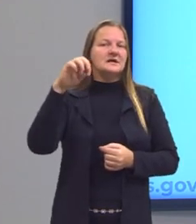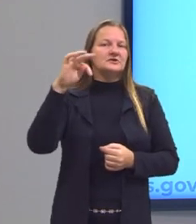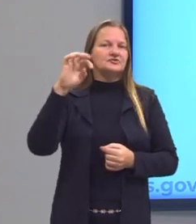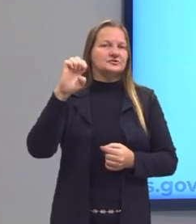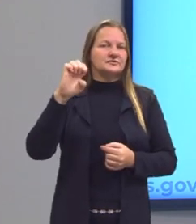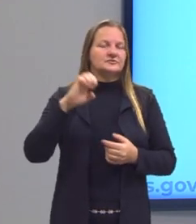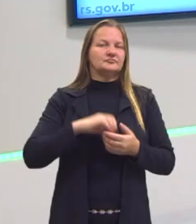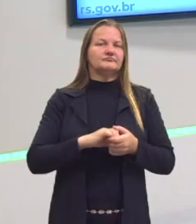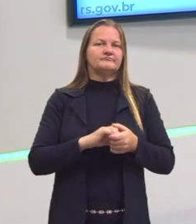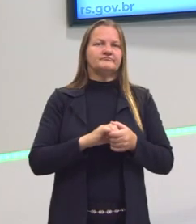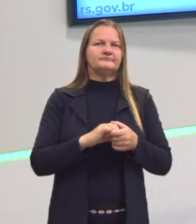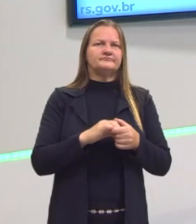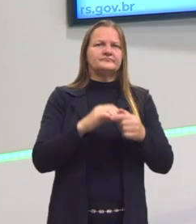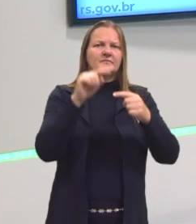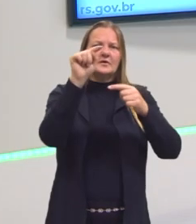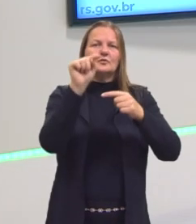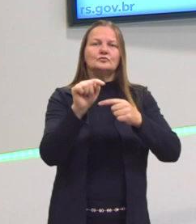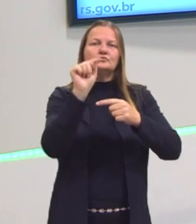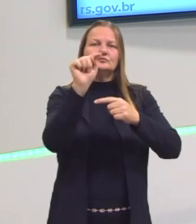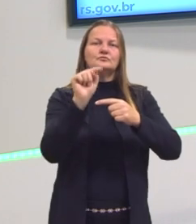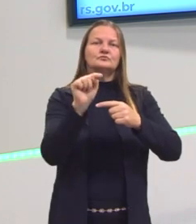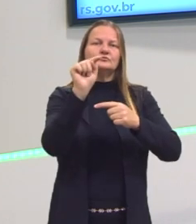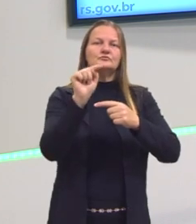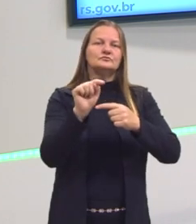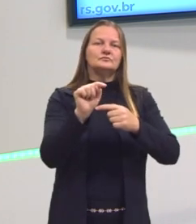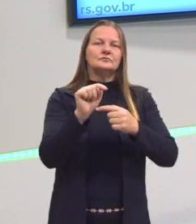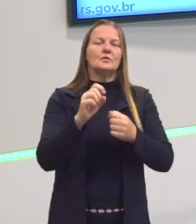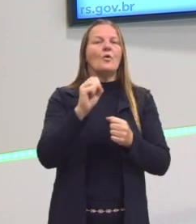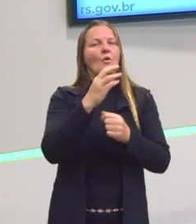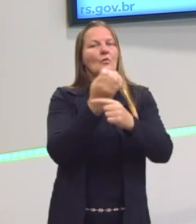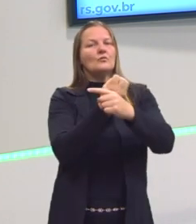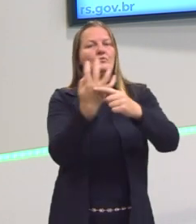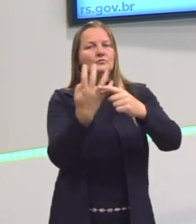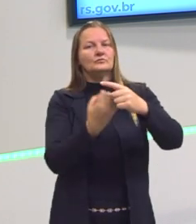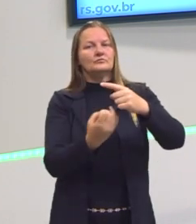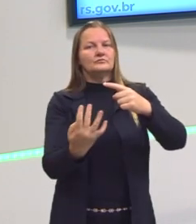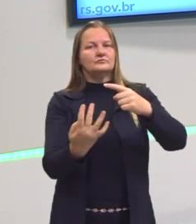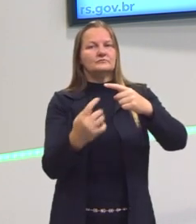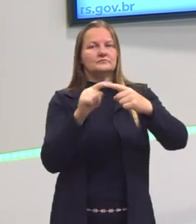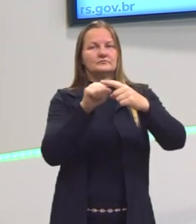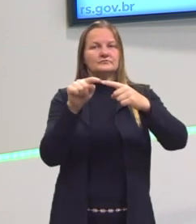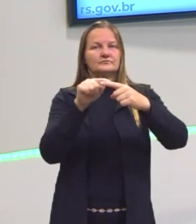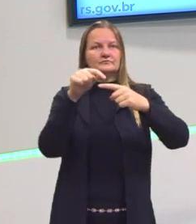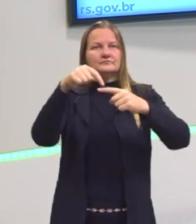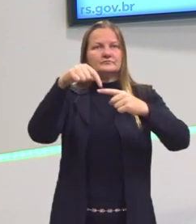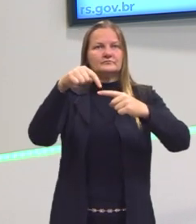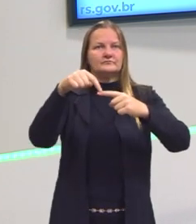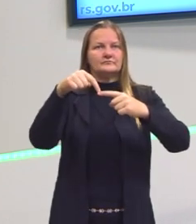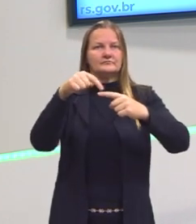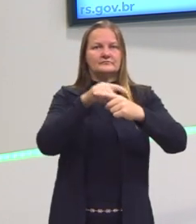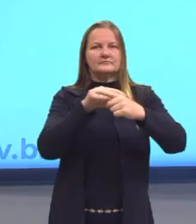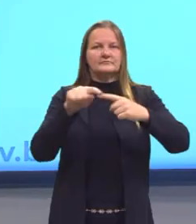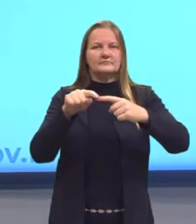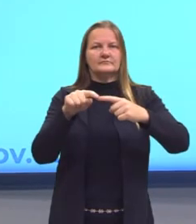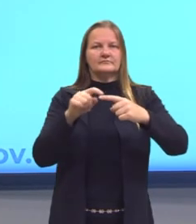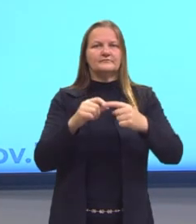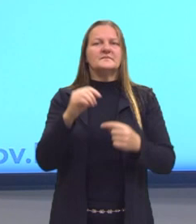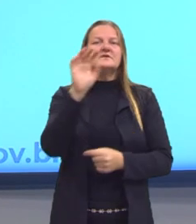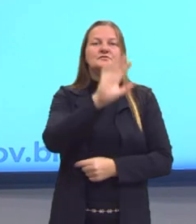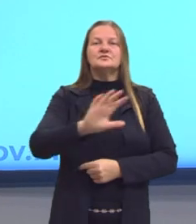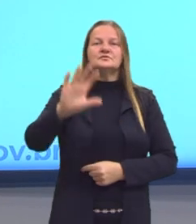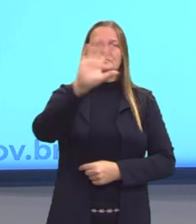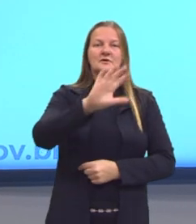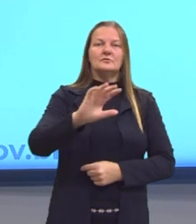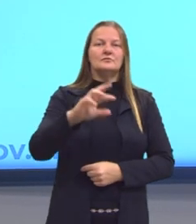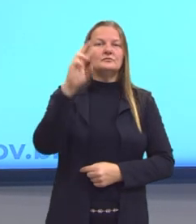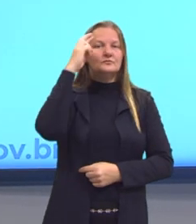vocês, com os dois pontinhos ou também com a fração, o tracinho da fração. Em geral, então, a